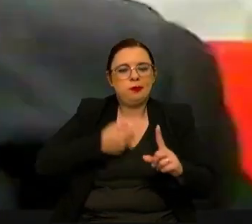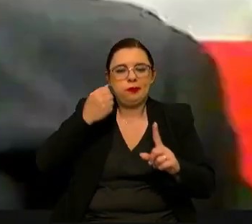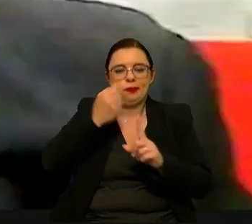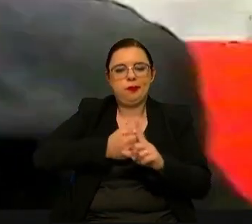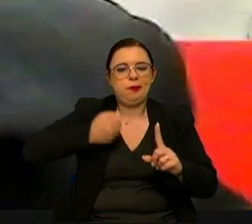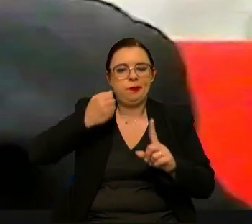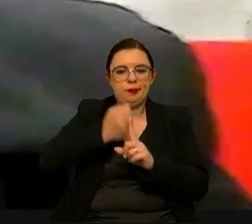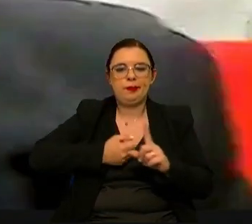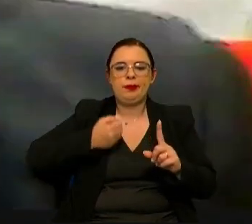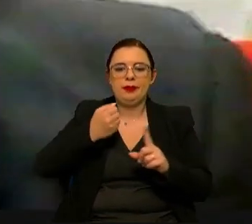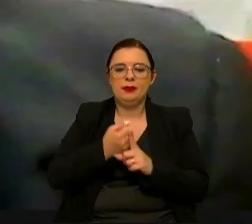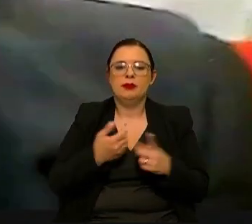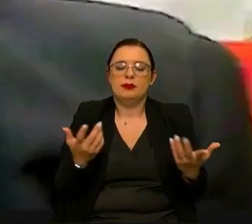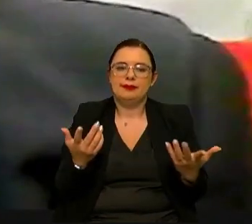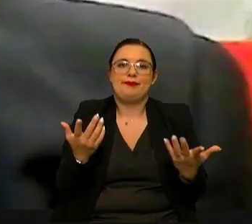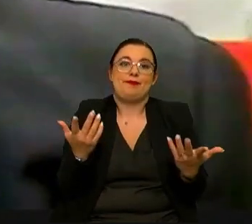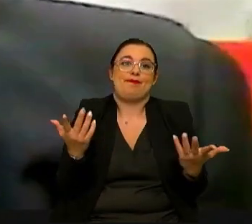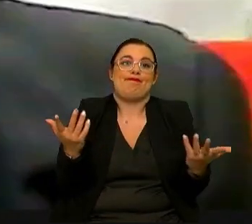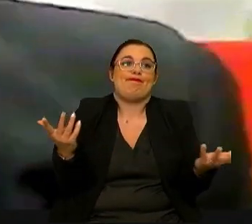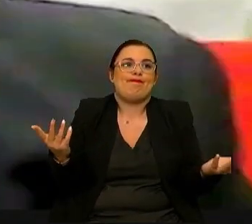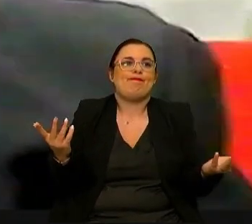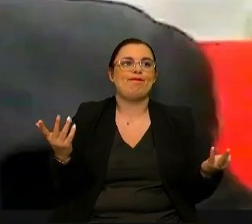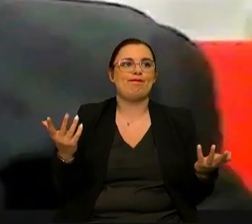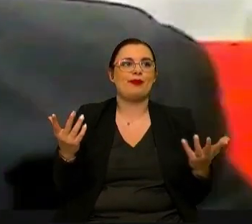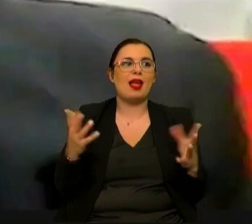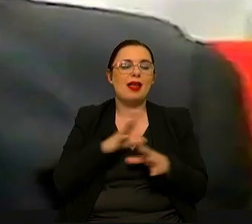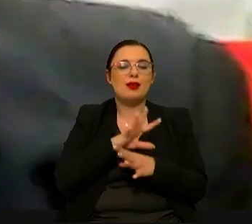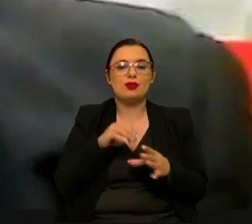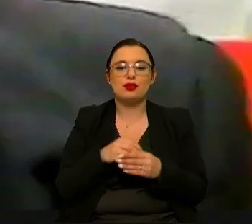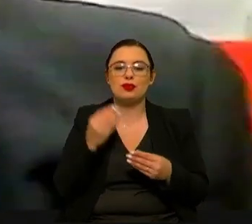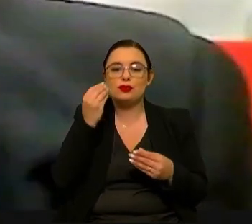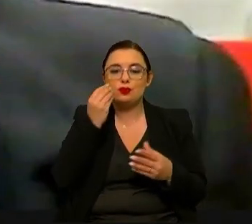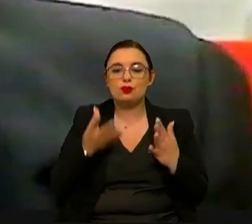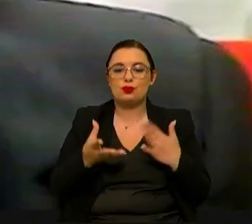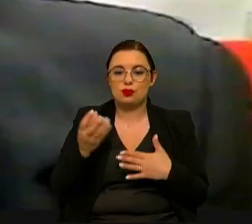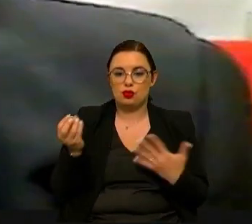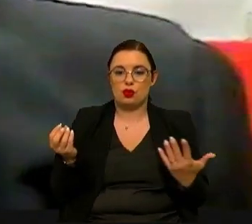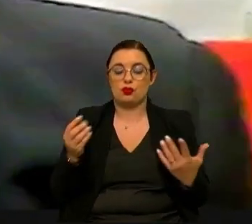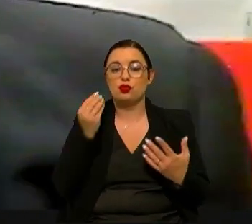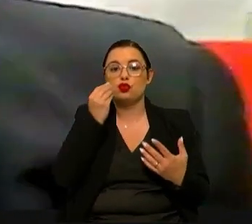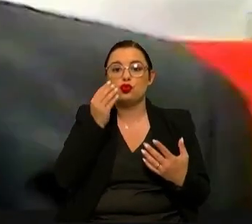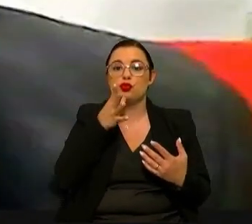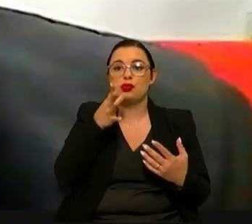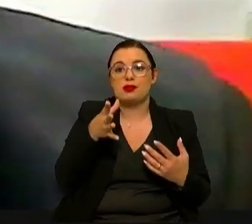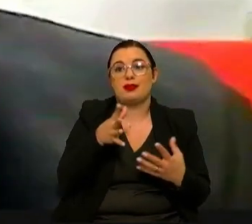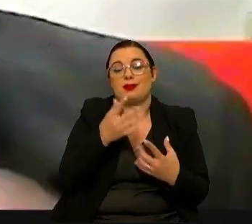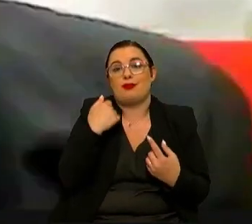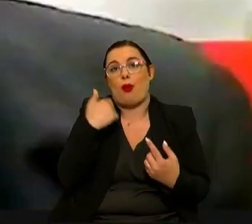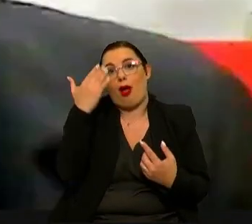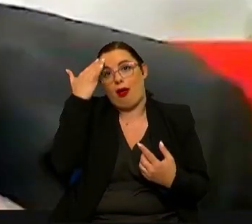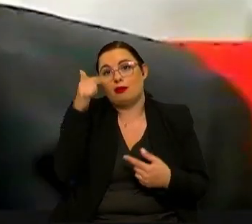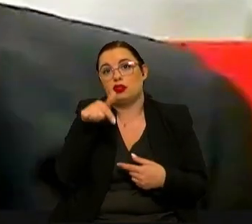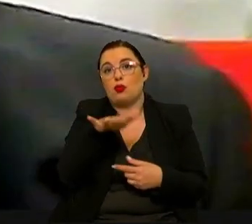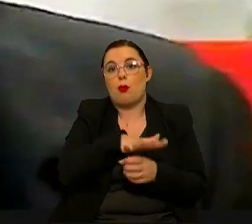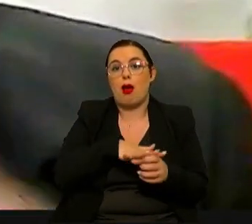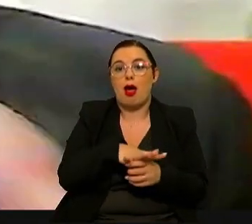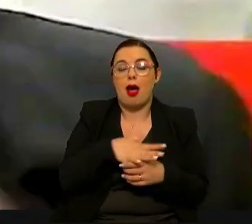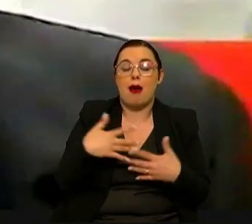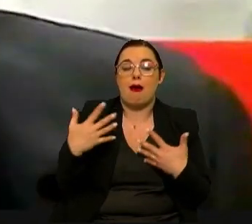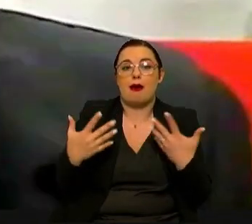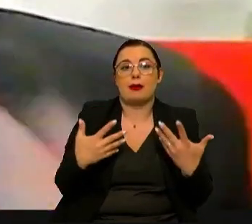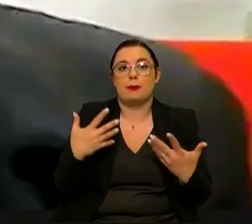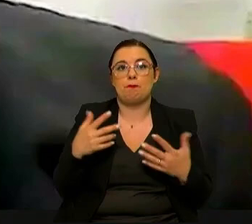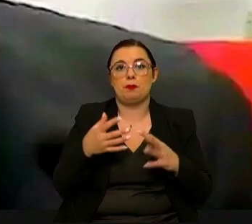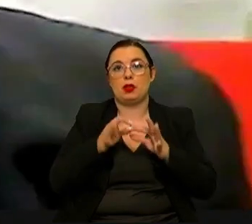em termos de utilização, talvez a vertente mais inclusiva, como referiu, possa ser uma área onde aqui, também no